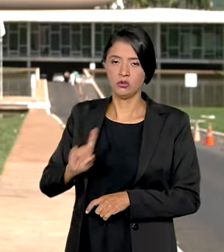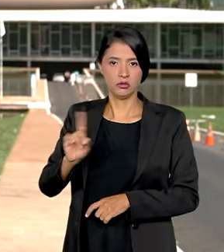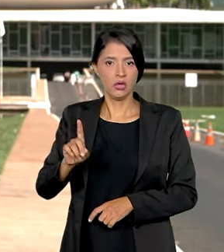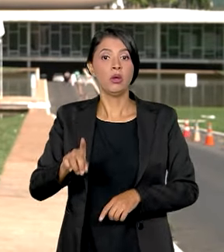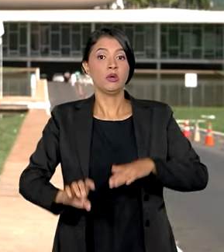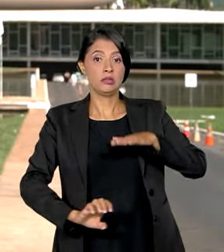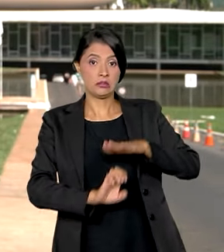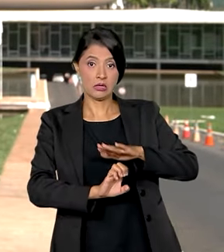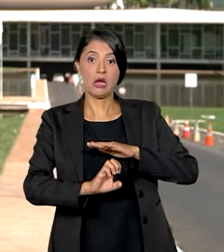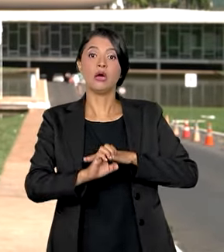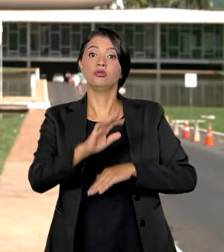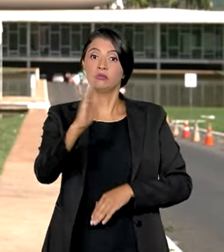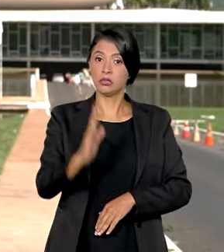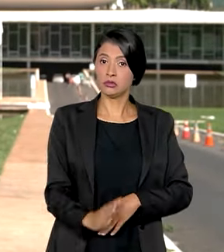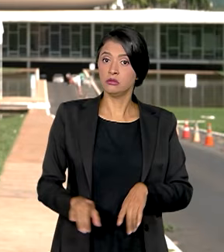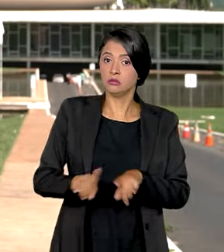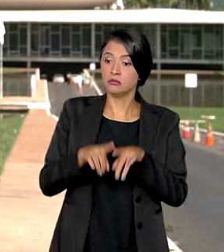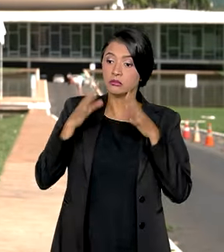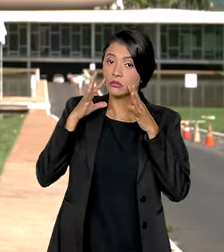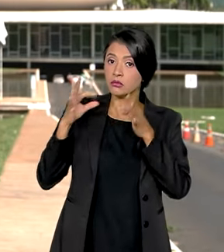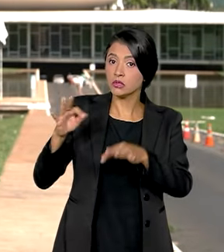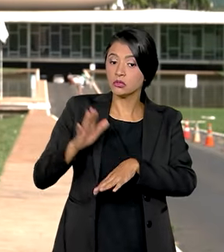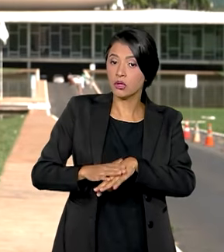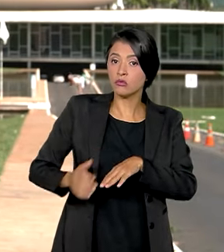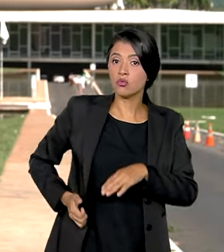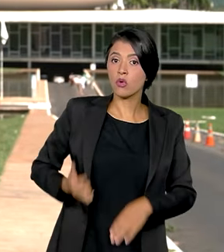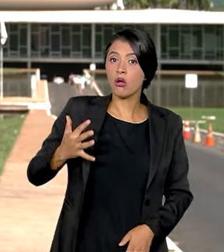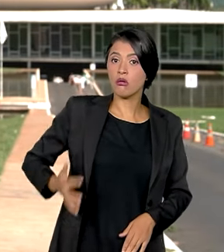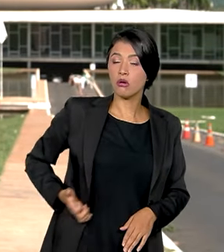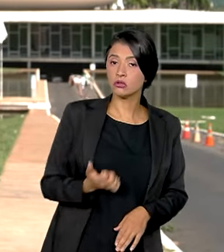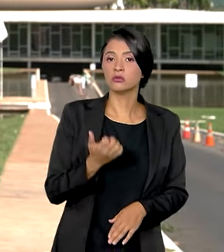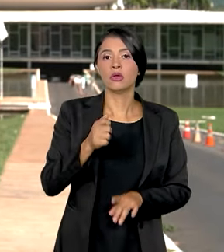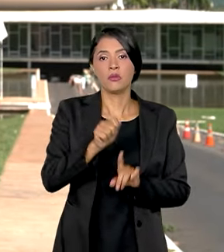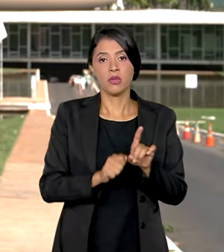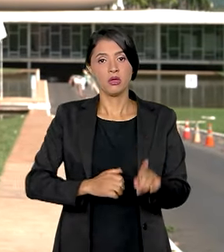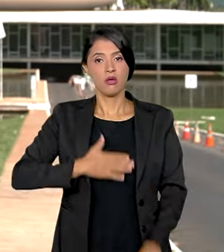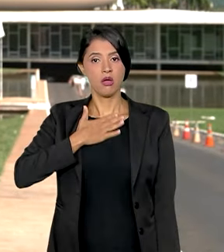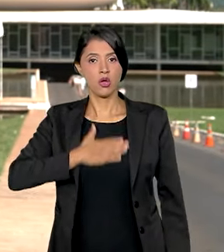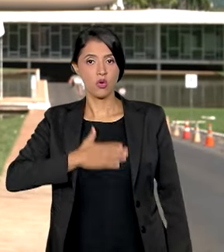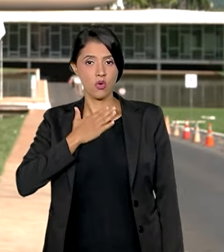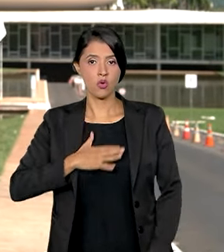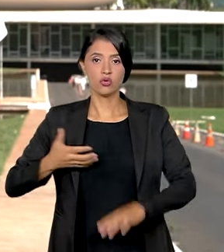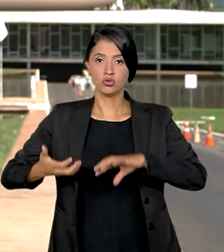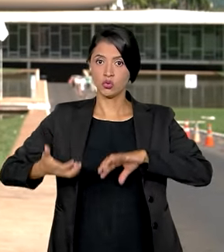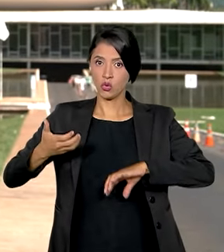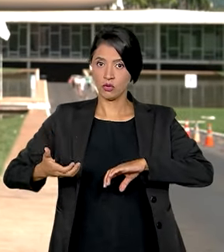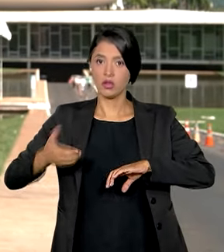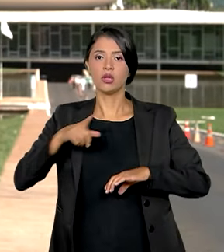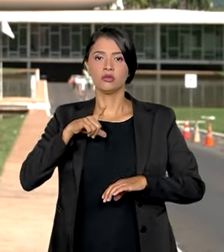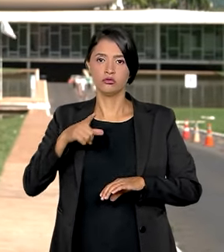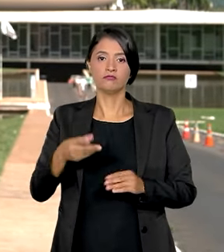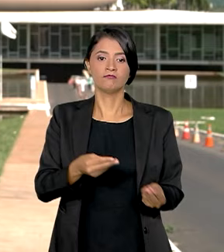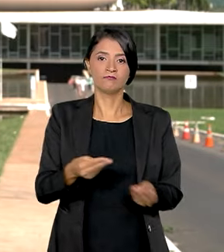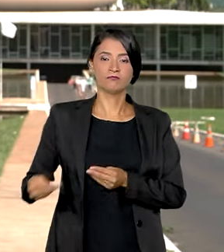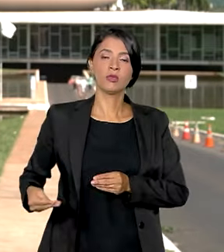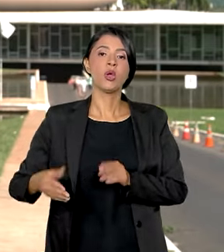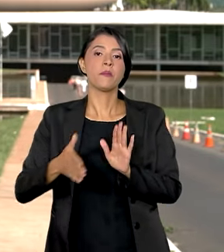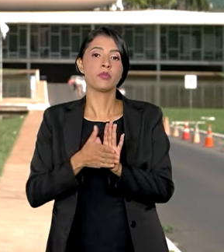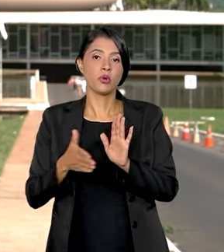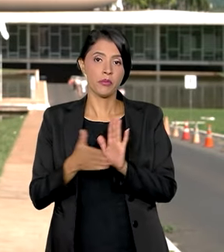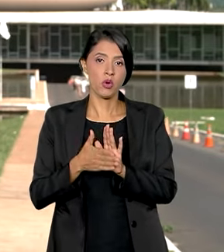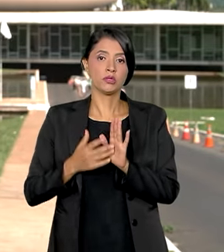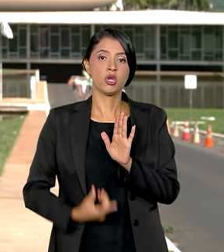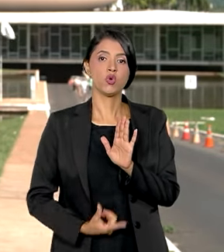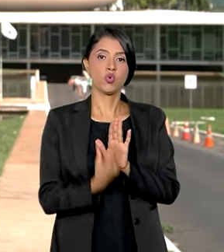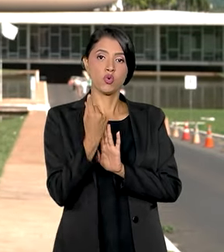Estado brasileiro também olha com atenção para os seus próprios gastos. Em agosto, o Congresso Nacional recebeu a proposta